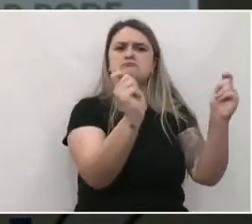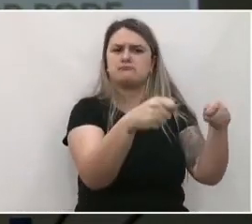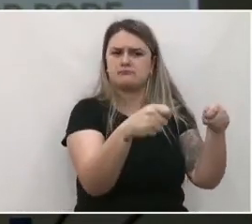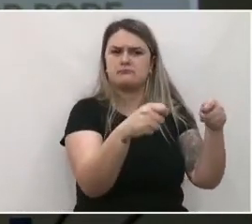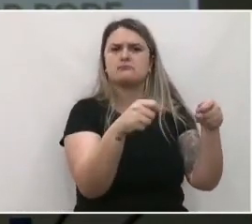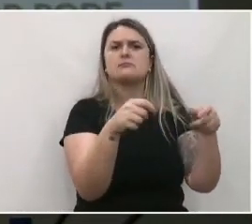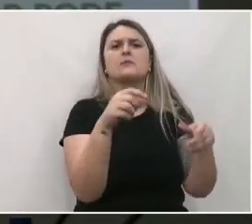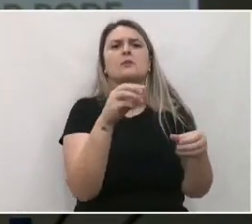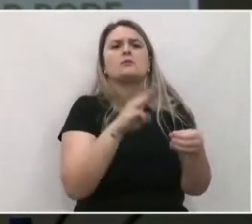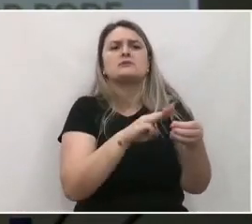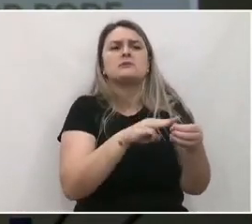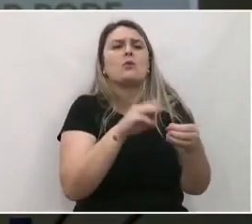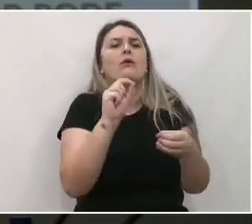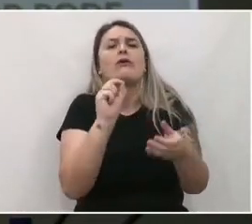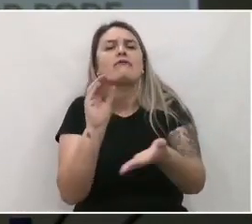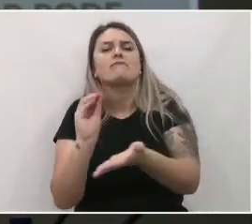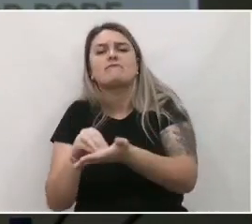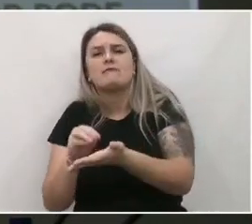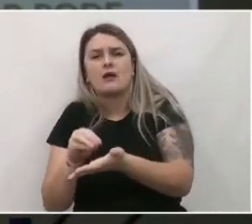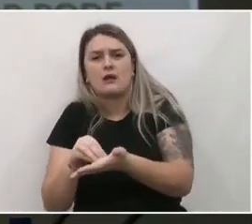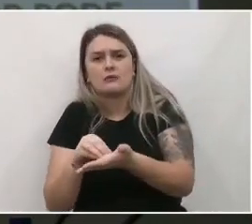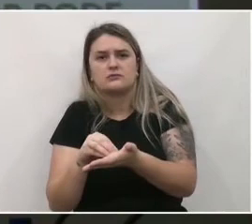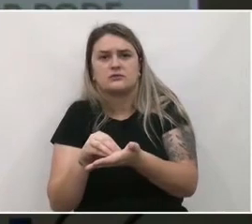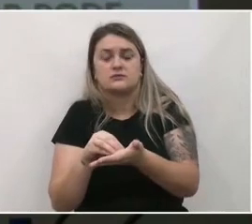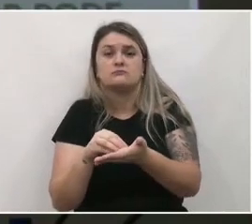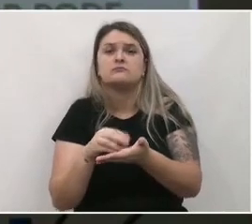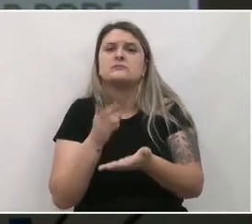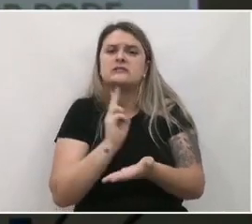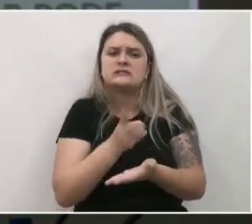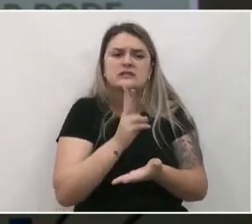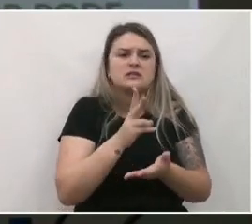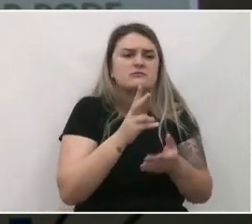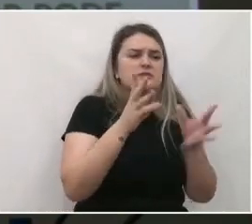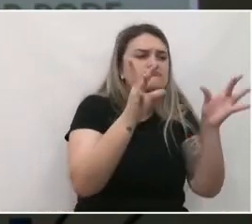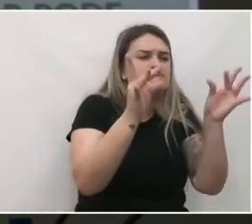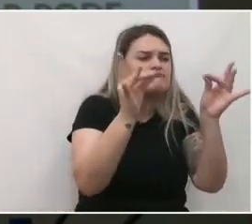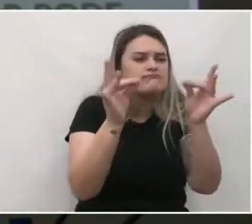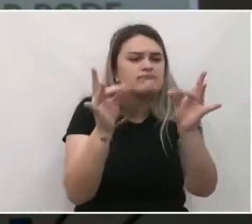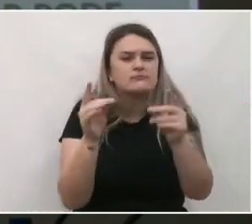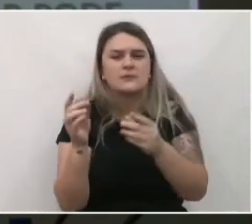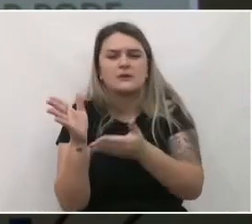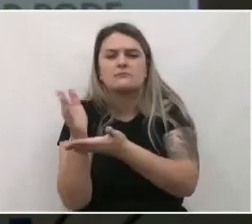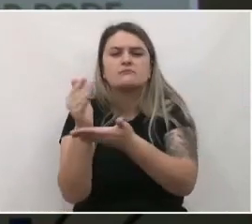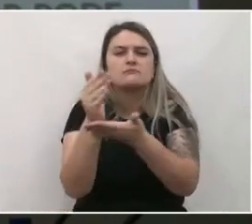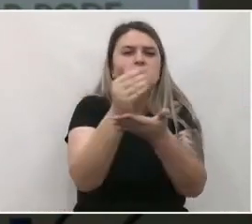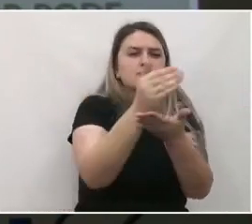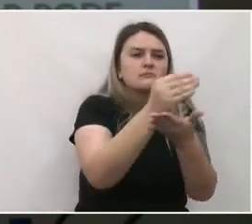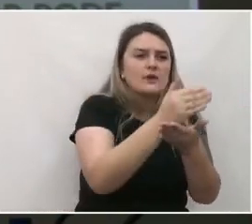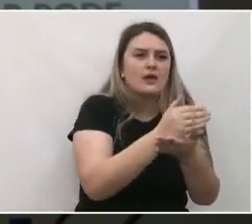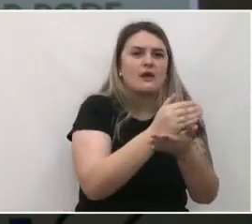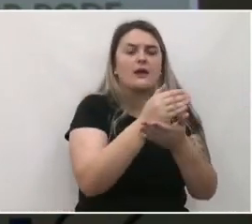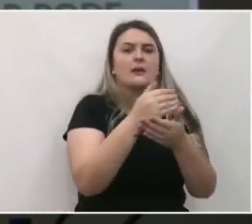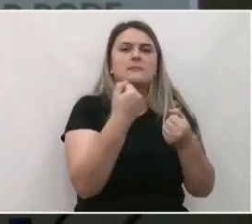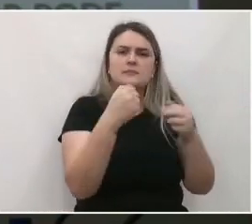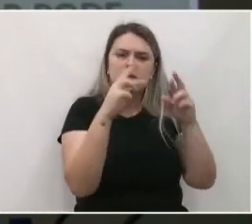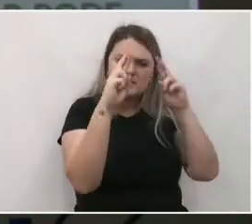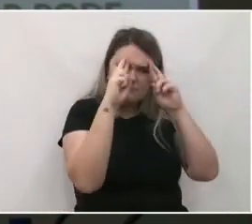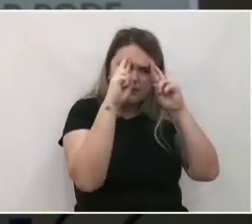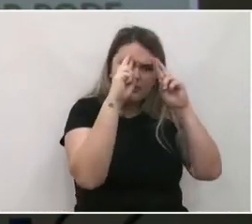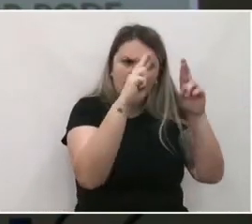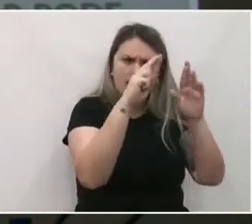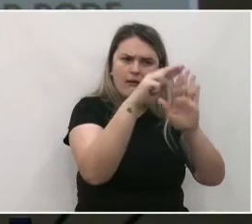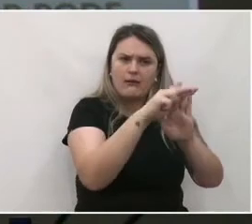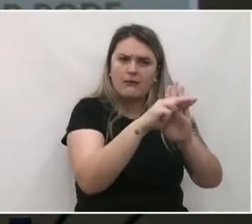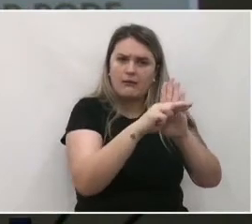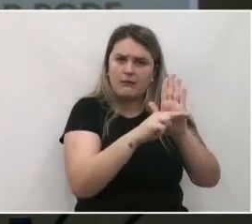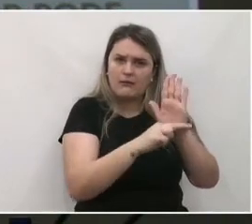e as deficiências, sempre analisando a luz das diretrizes mais modernas,